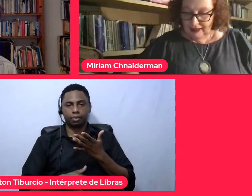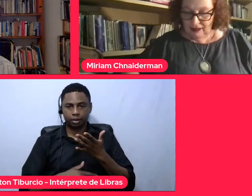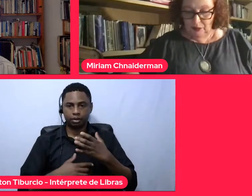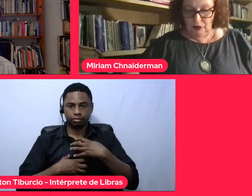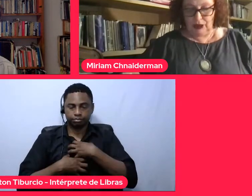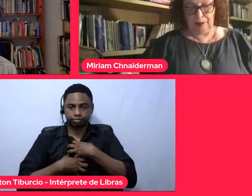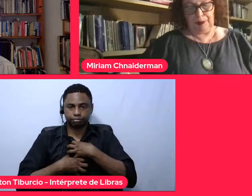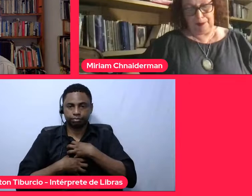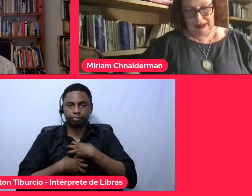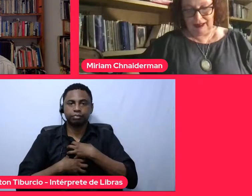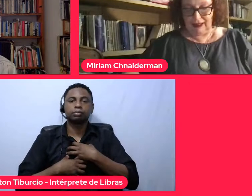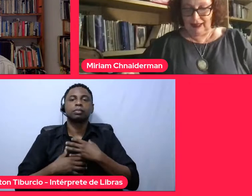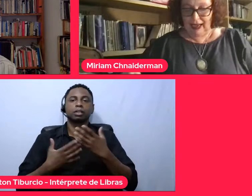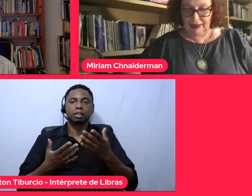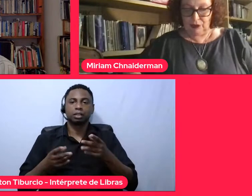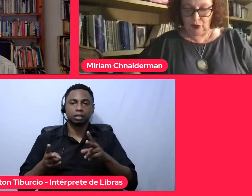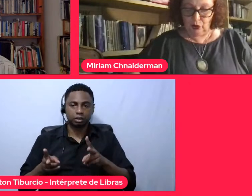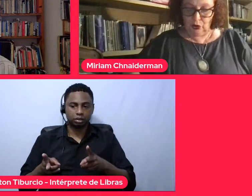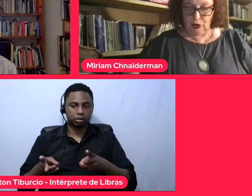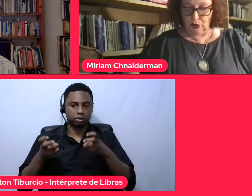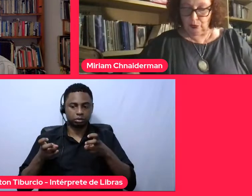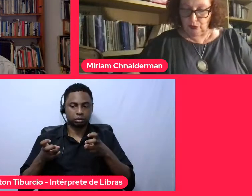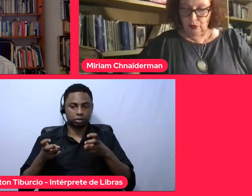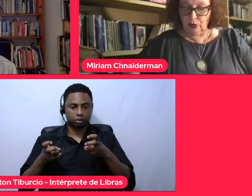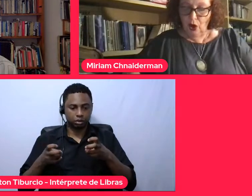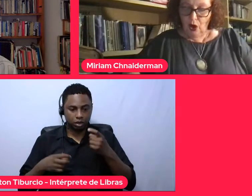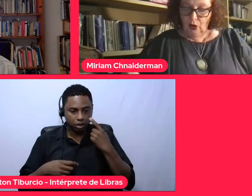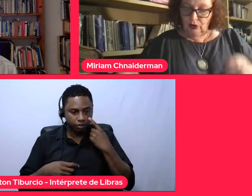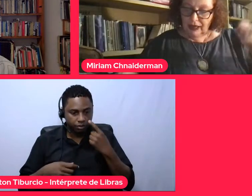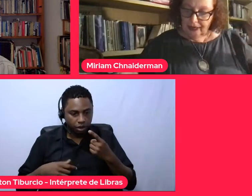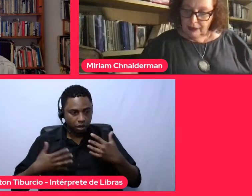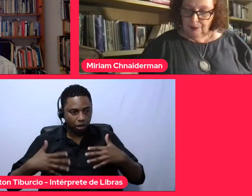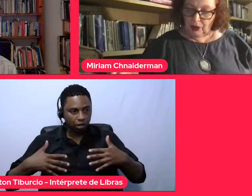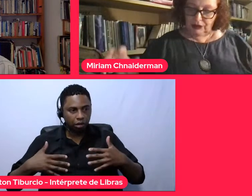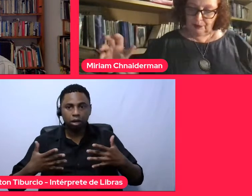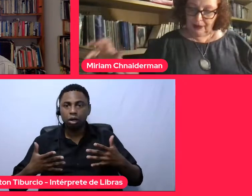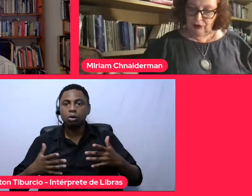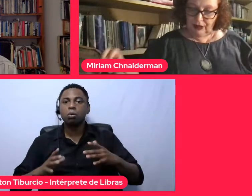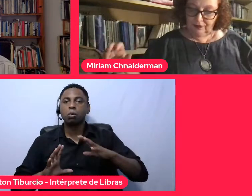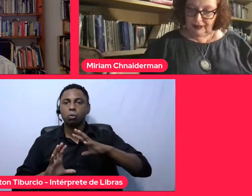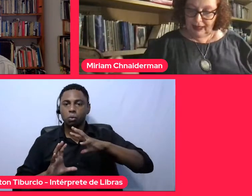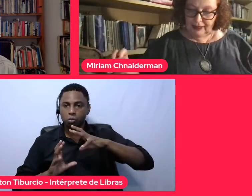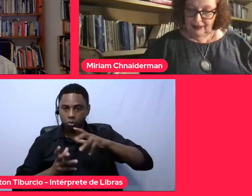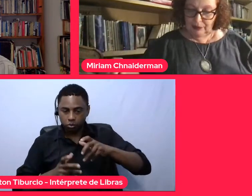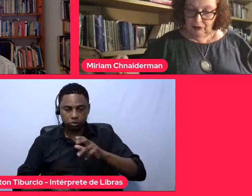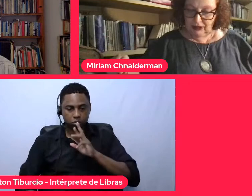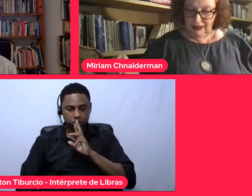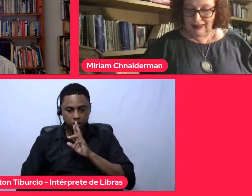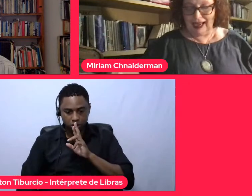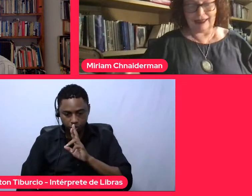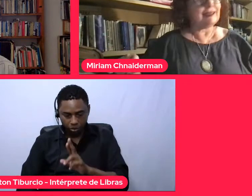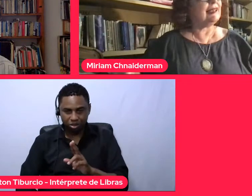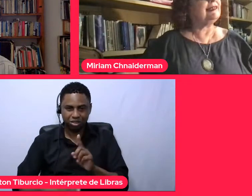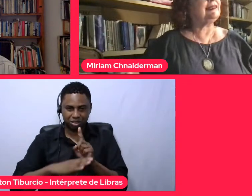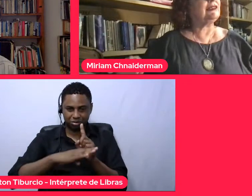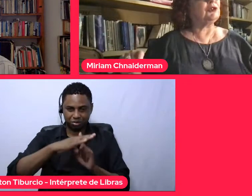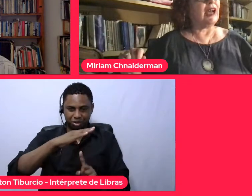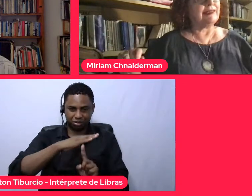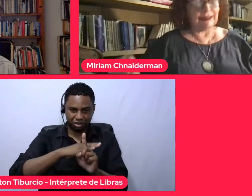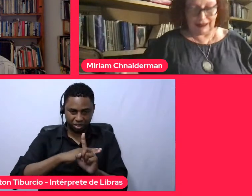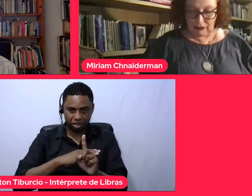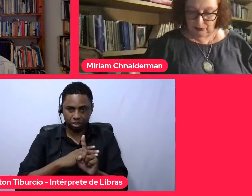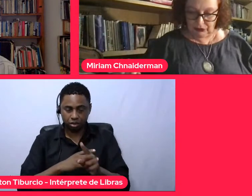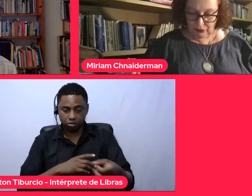resgatamos a perplexidade e o horror de um mundo onde a resposta para os avatares da modernidade tem